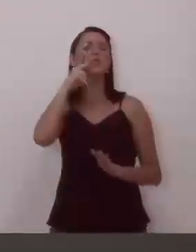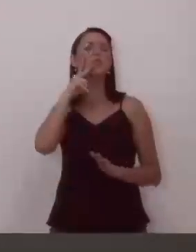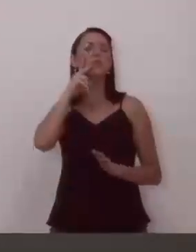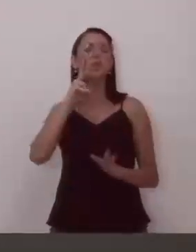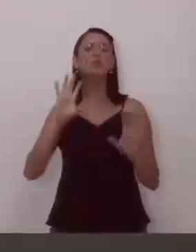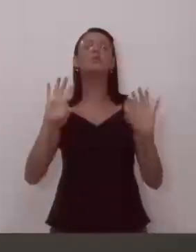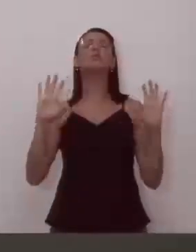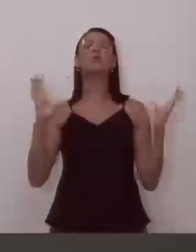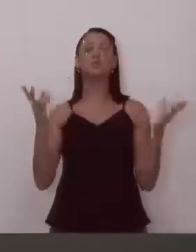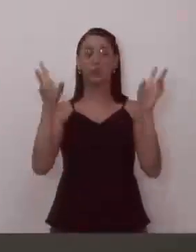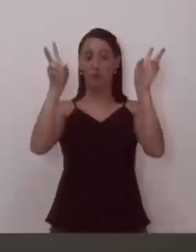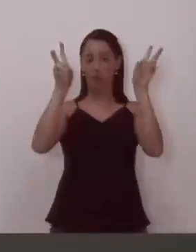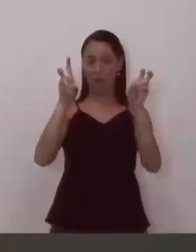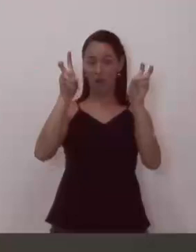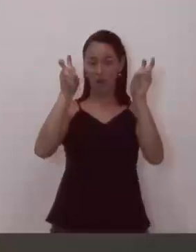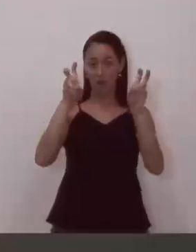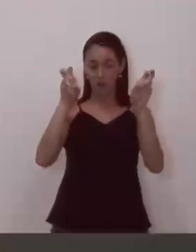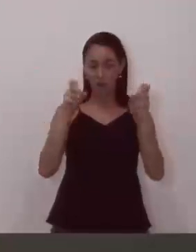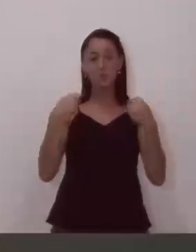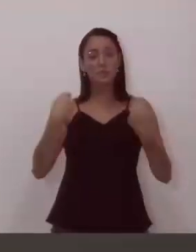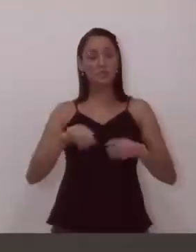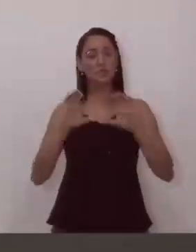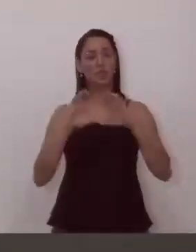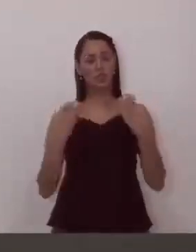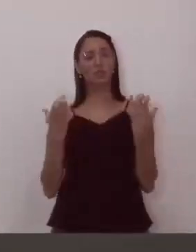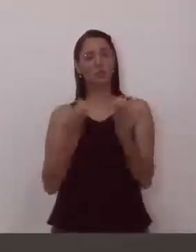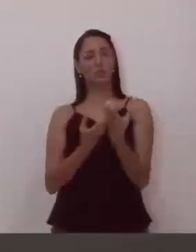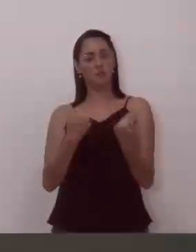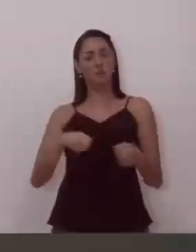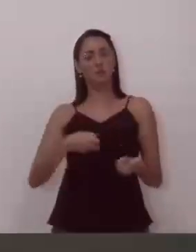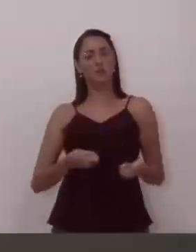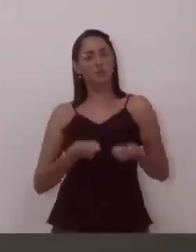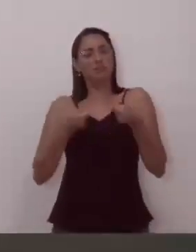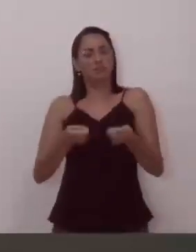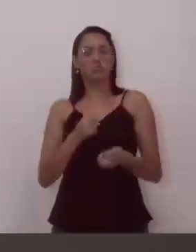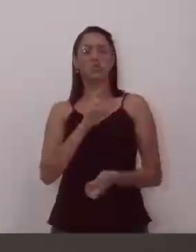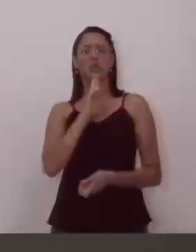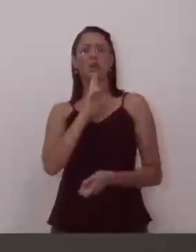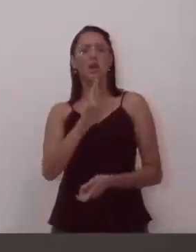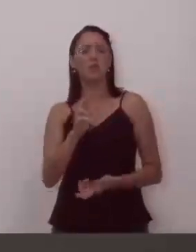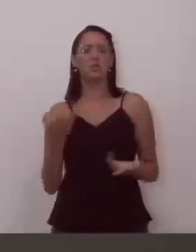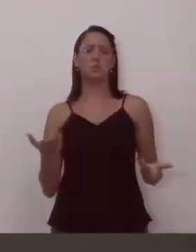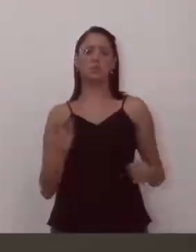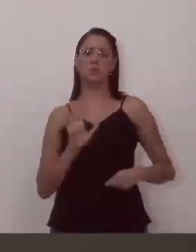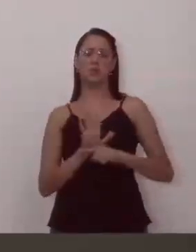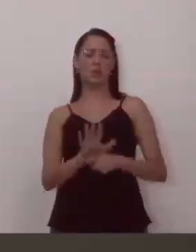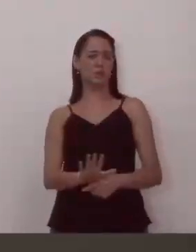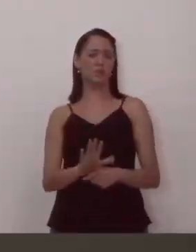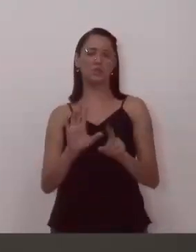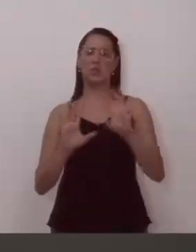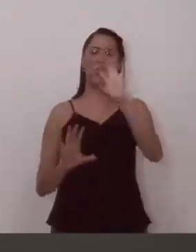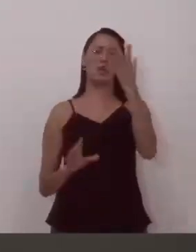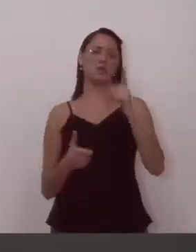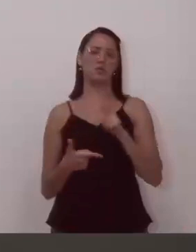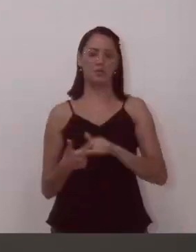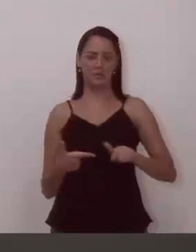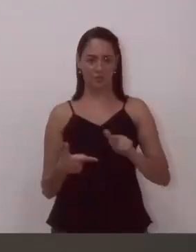assunto, para que ou a Câmara tome providências ou o sindicato tome providências em relação a isso.